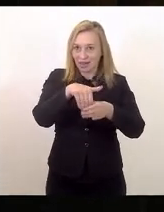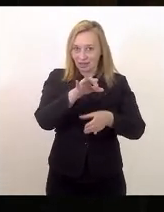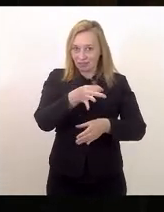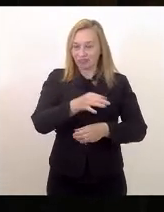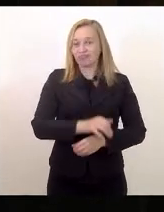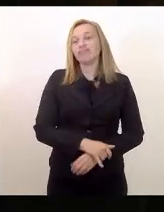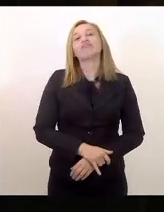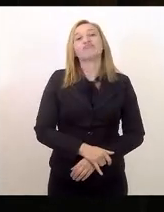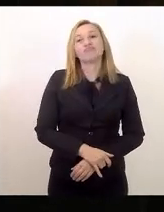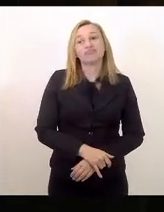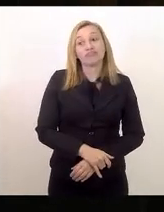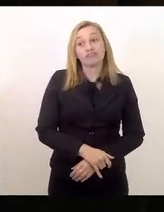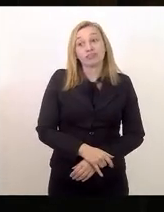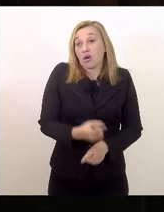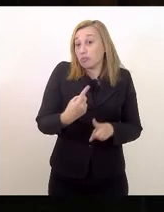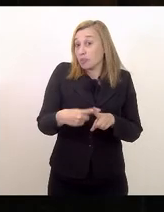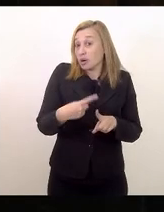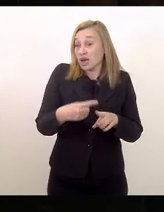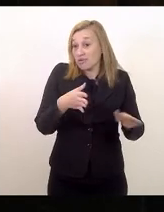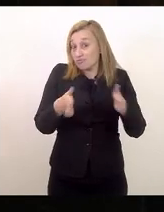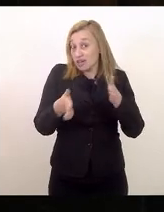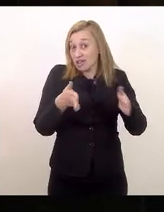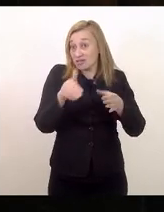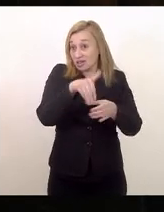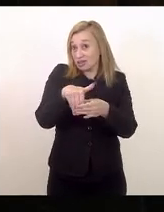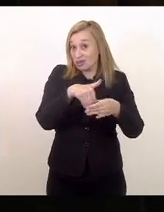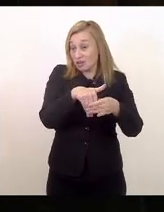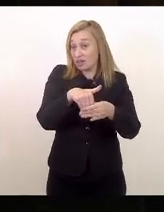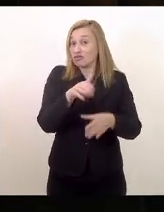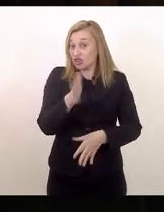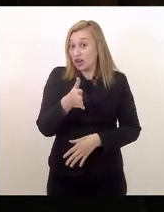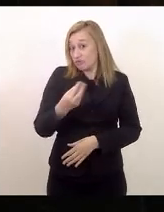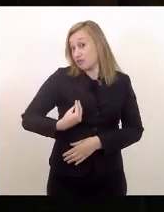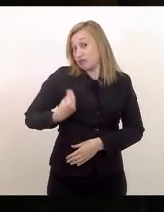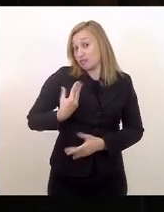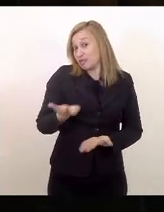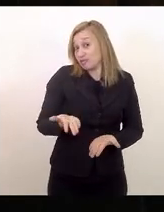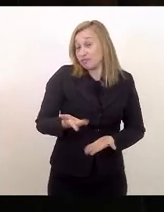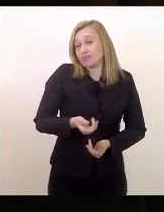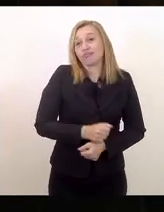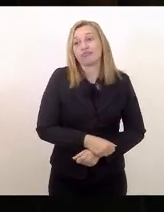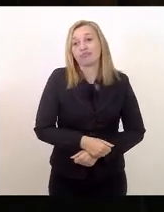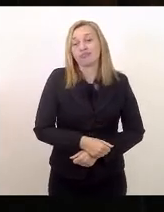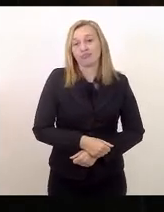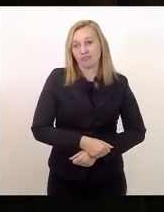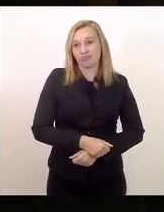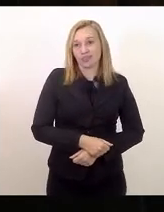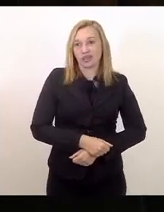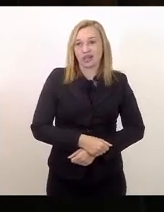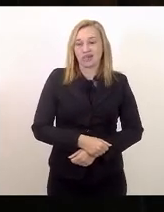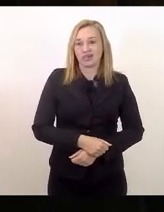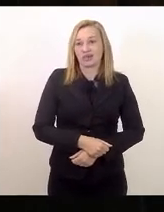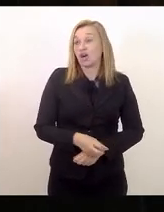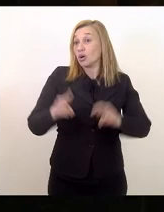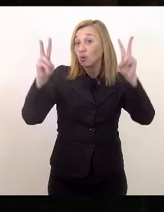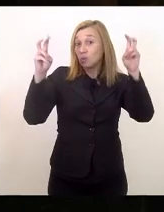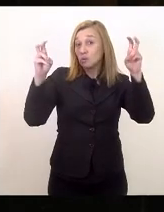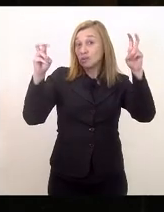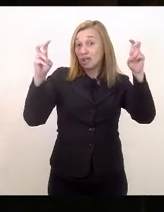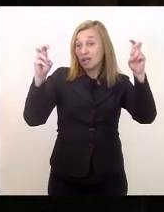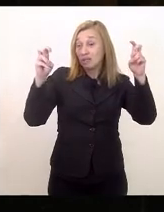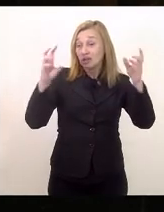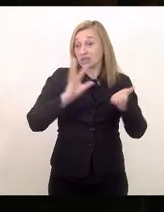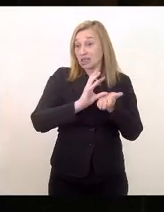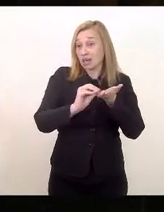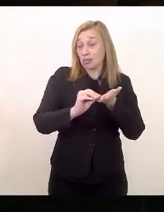dito, porque em período eleitoral já estamos. Vide os temas que estão na pauta